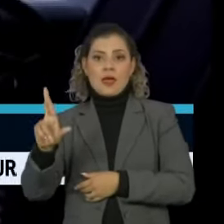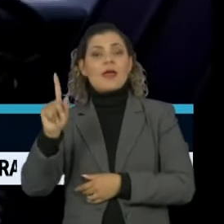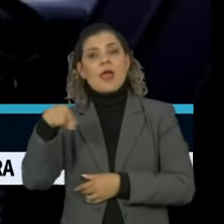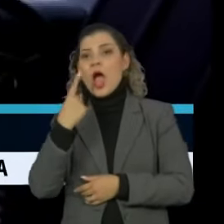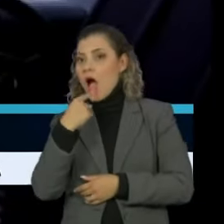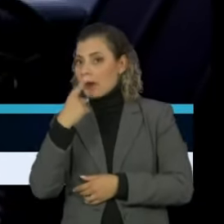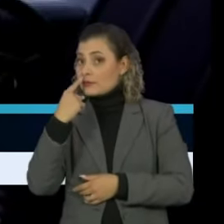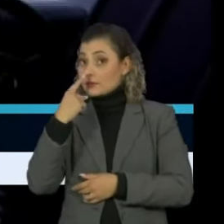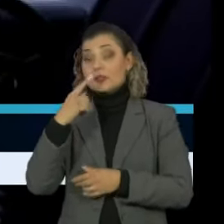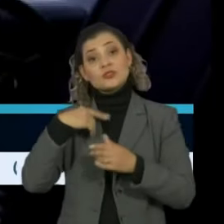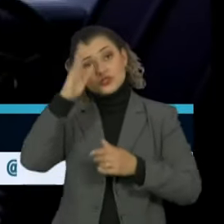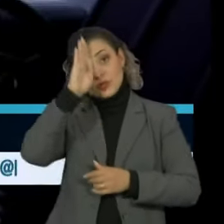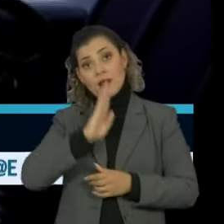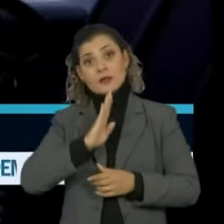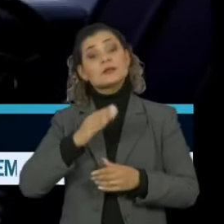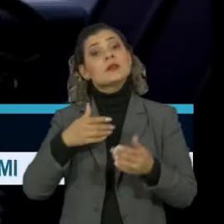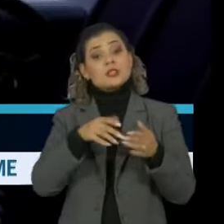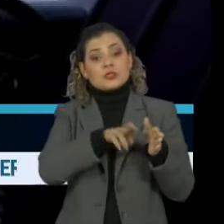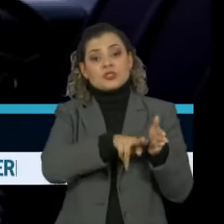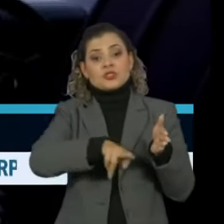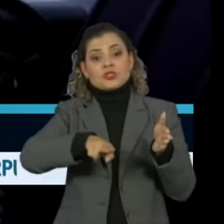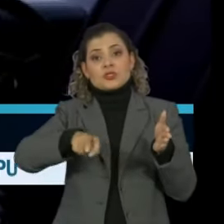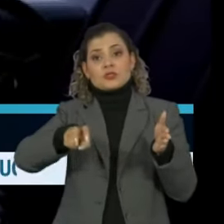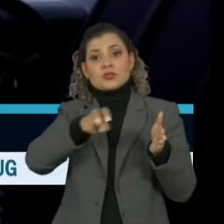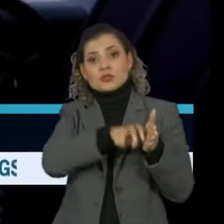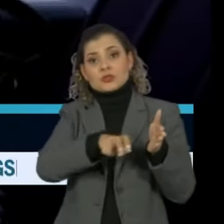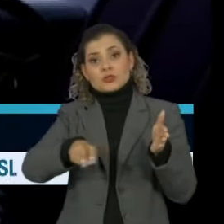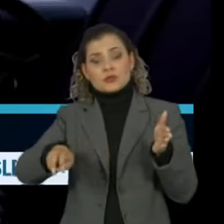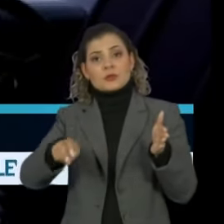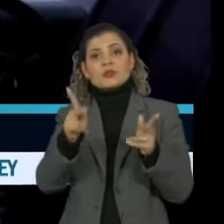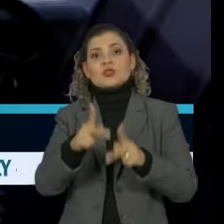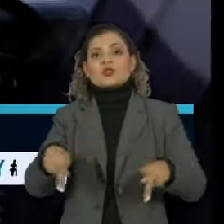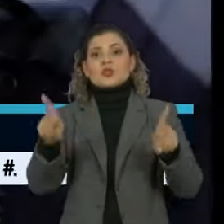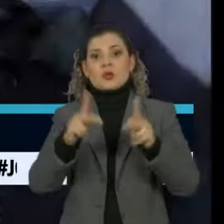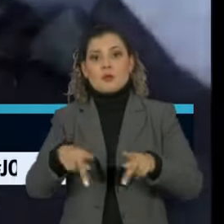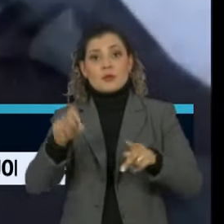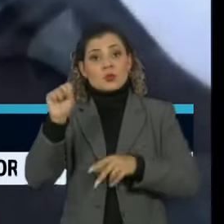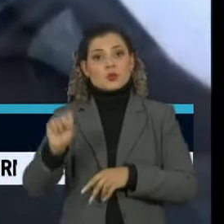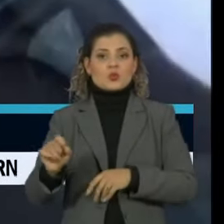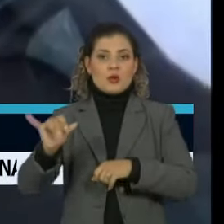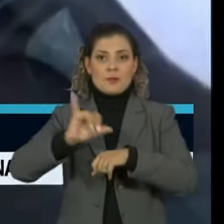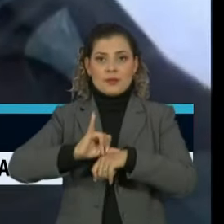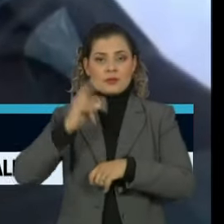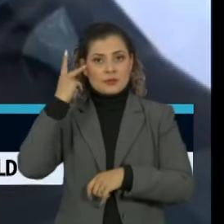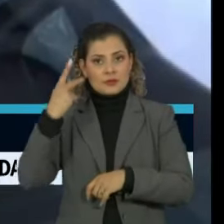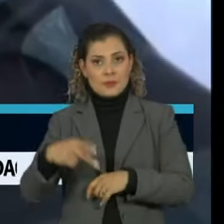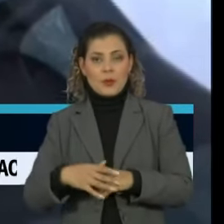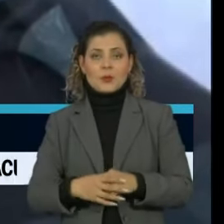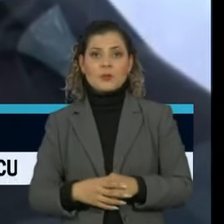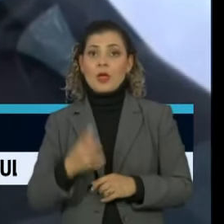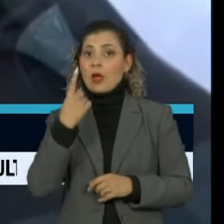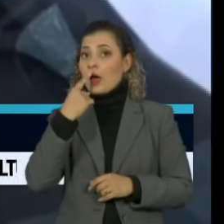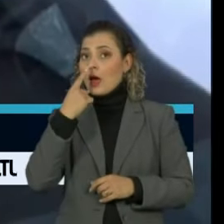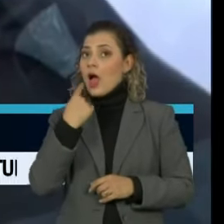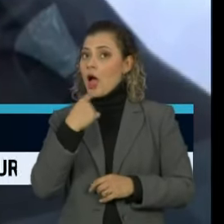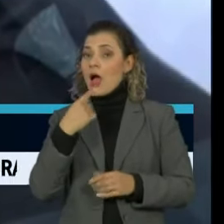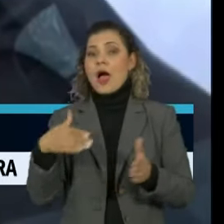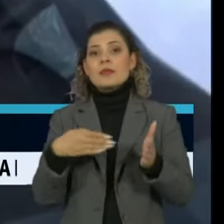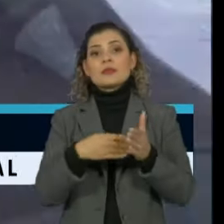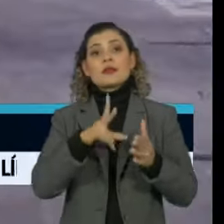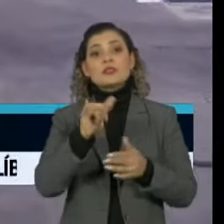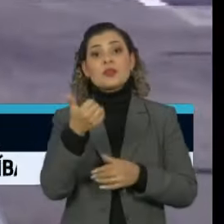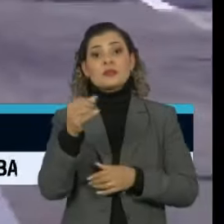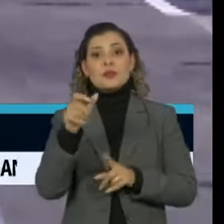A ação é gratuita e acontece no estacionamento do shopping SP Market, na zona sul da capital. A testagem vai até 10 de